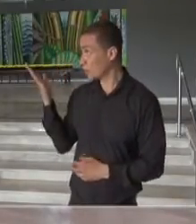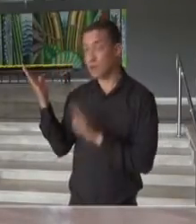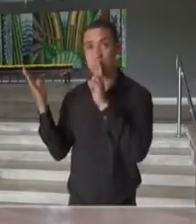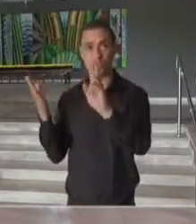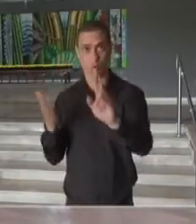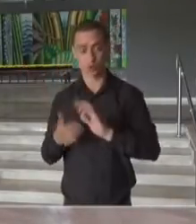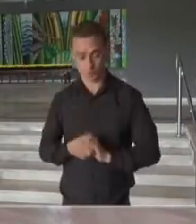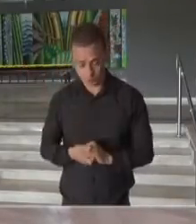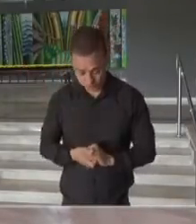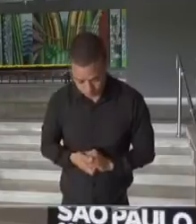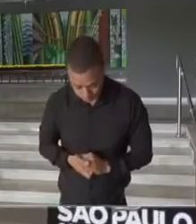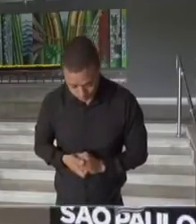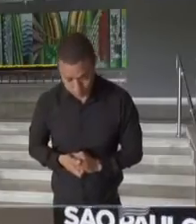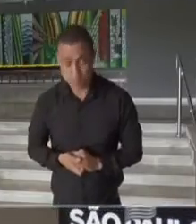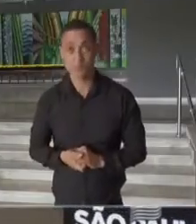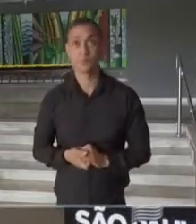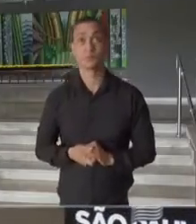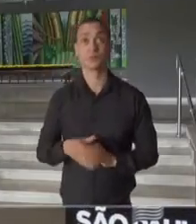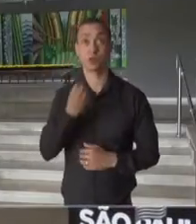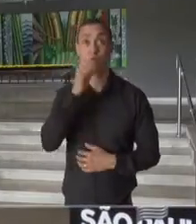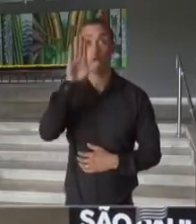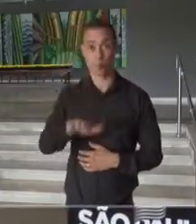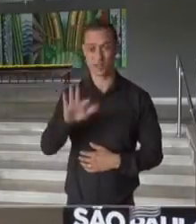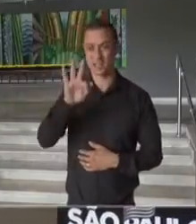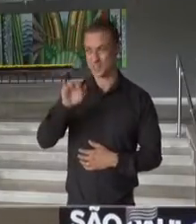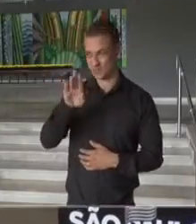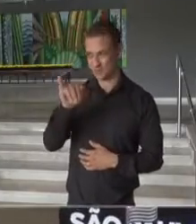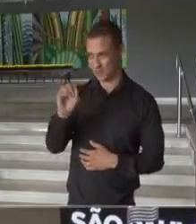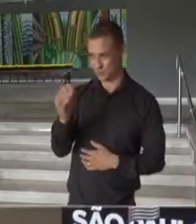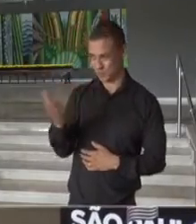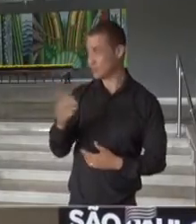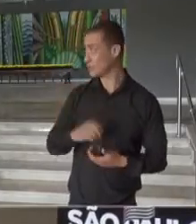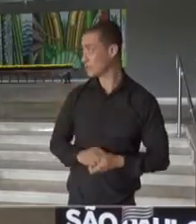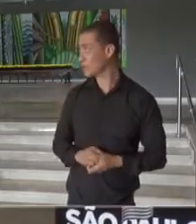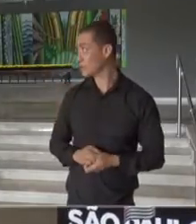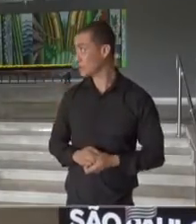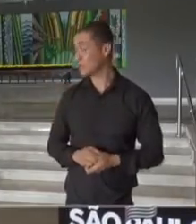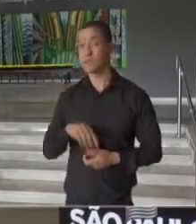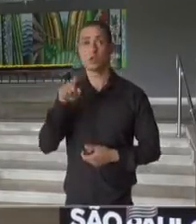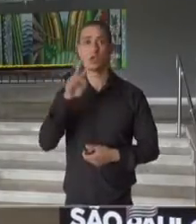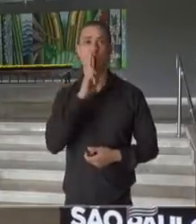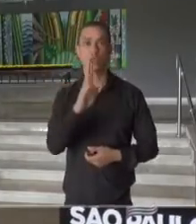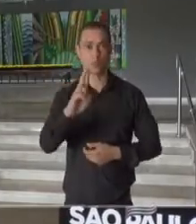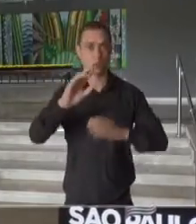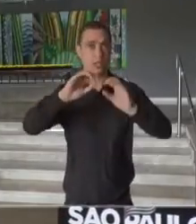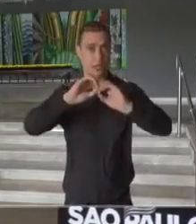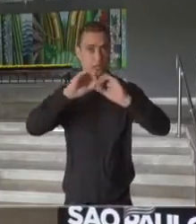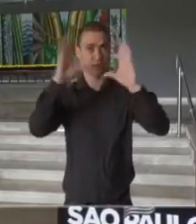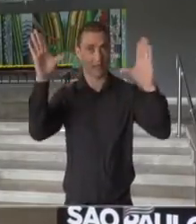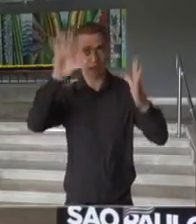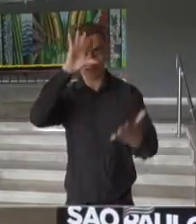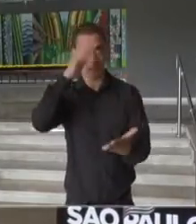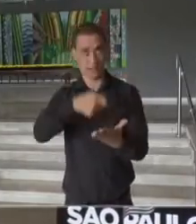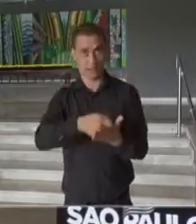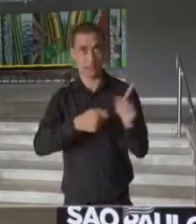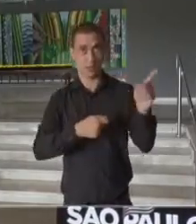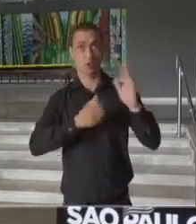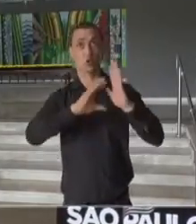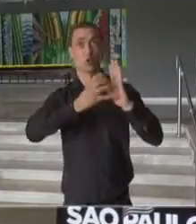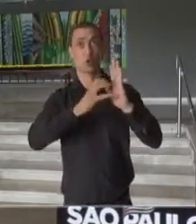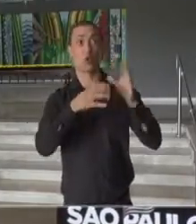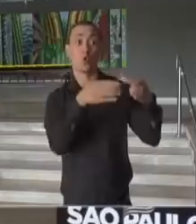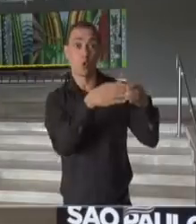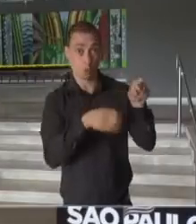resposta. Vignoli. Boa tarde, Fábio. Bom, esclarecer de maneira importante a decisão da Comissão de Prébios.